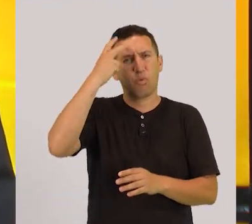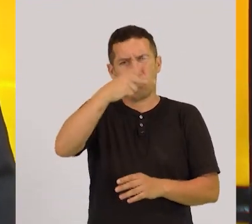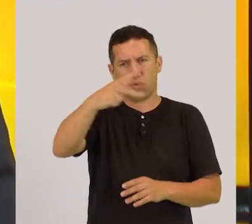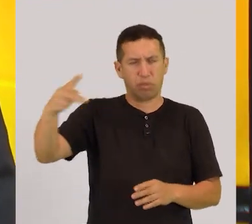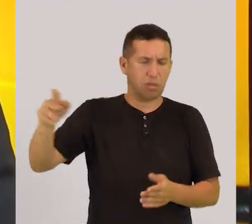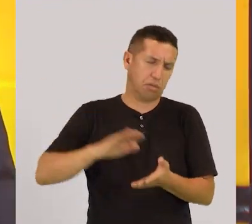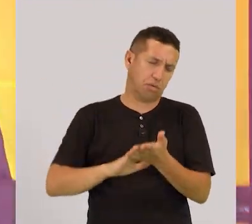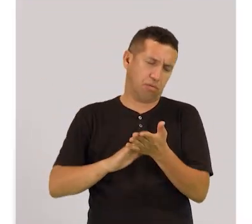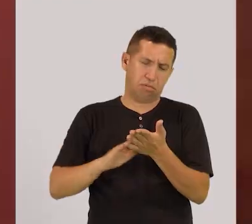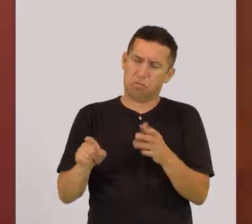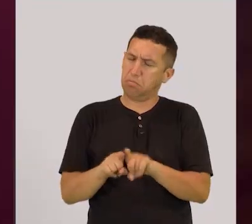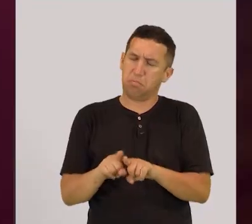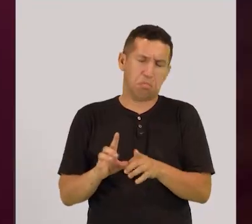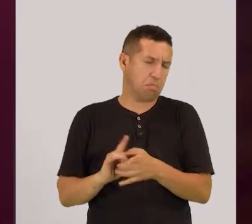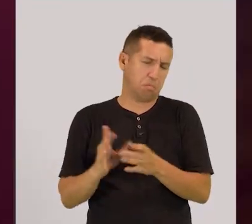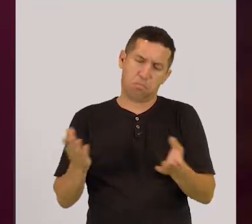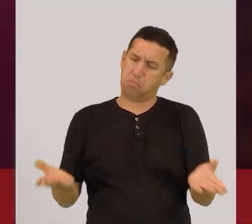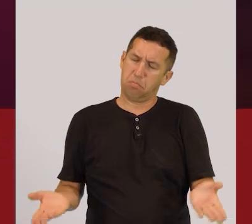Mas não é só isso.